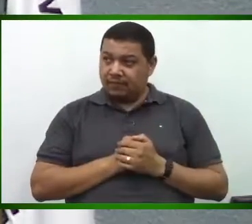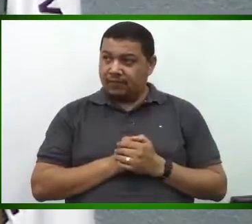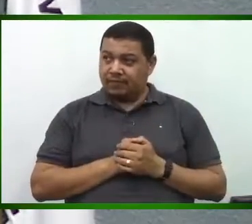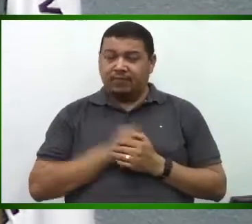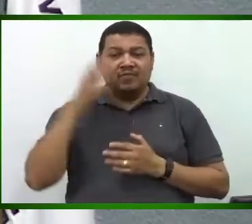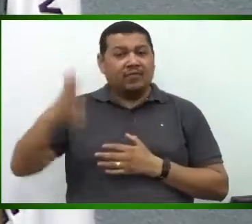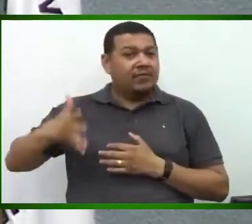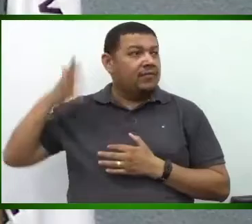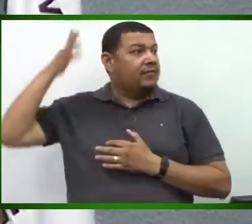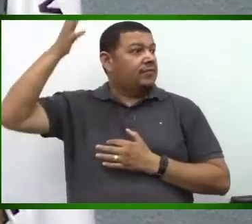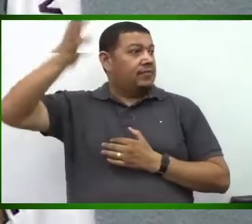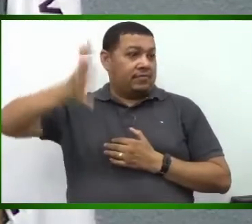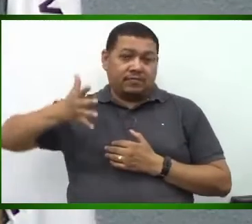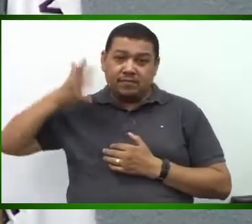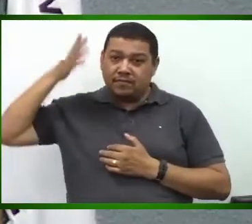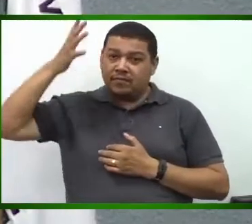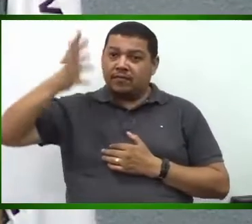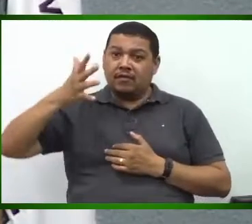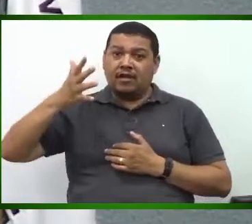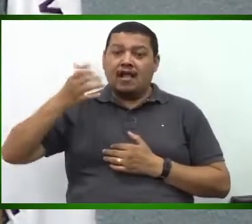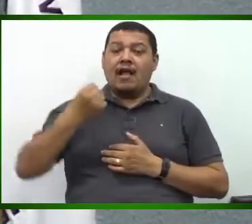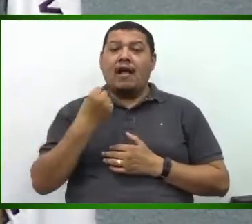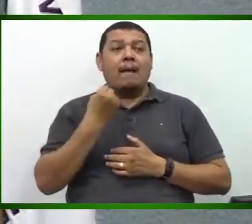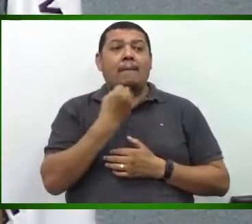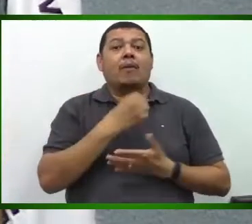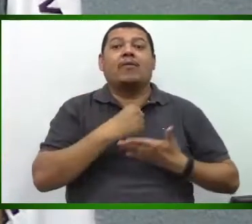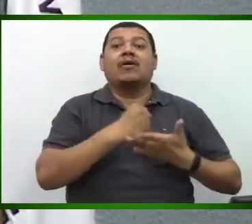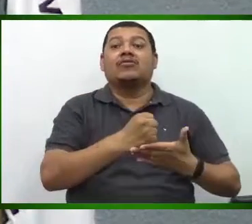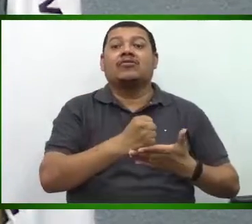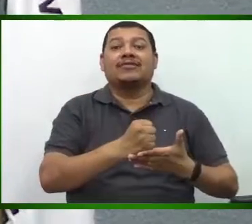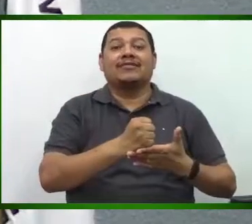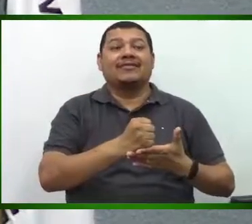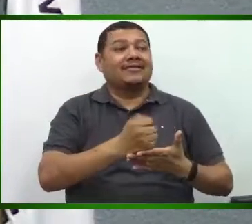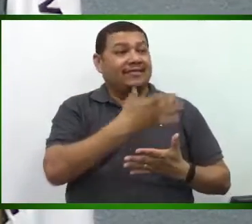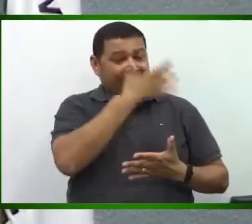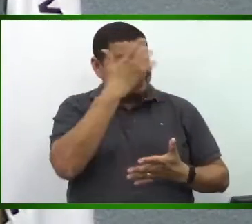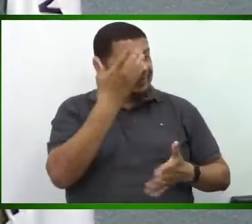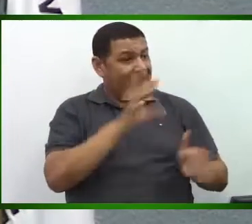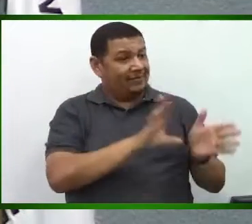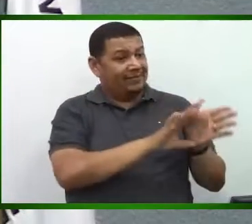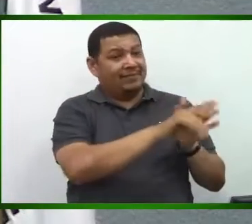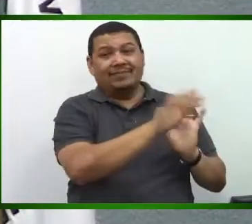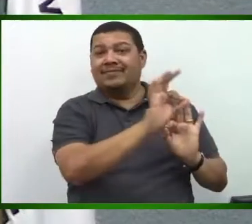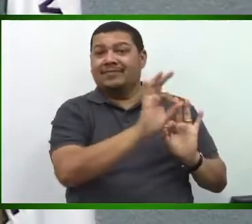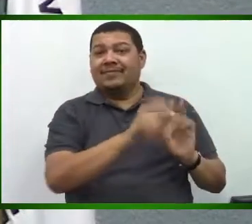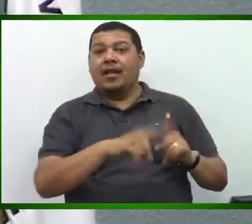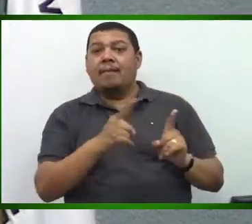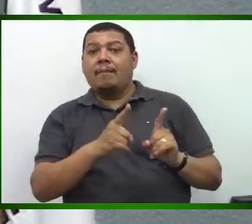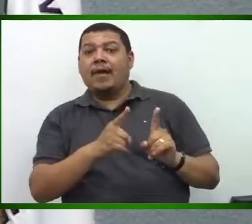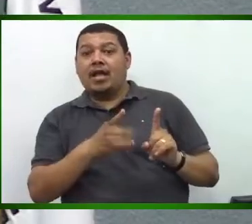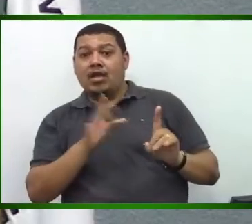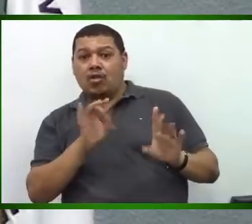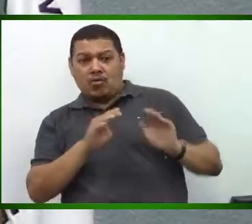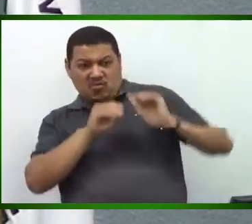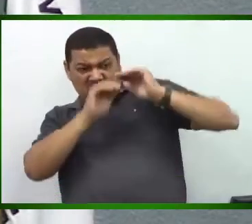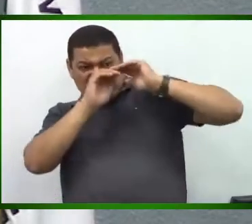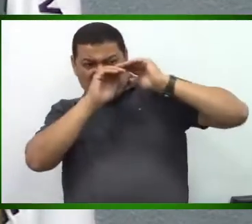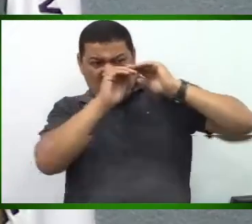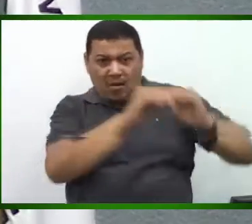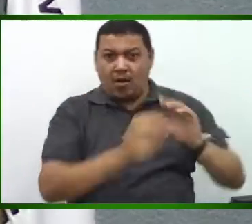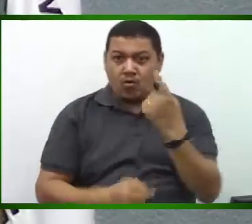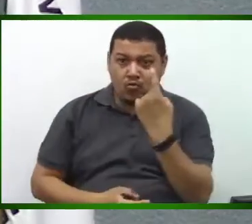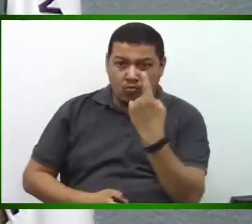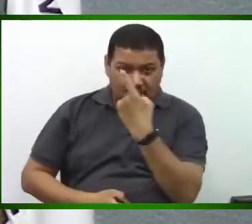discursos que tem tido não é para beneficiar a população, mas atingir uma única pessoa.